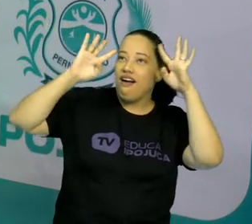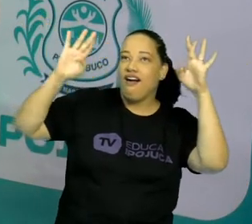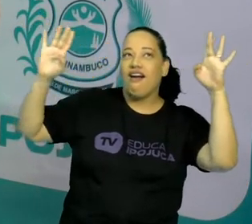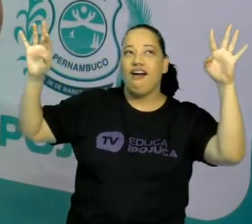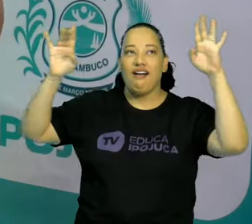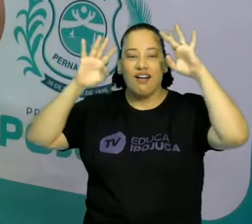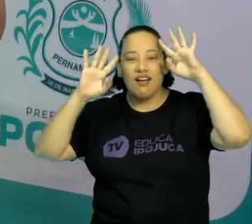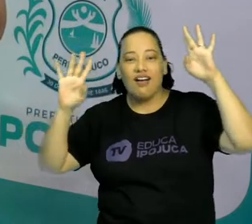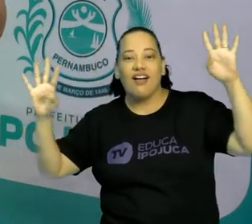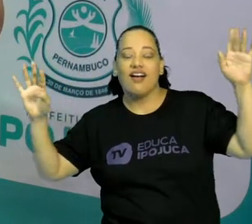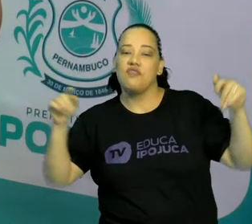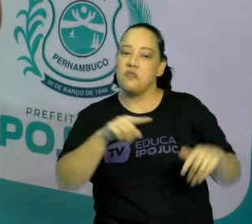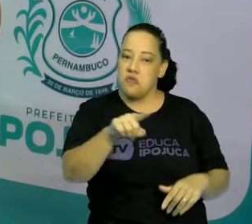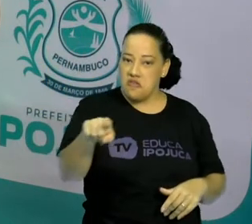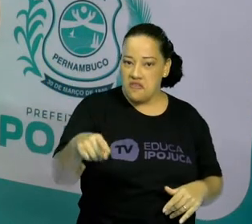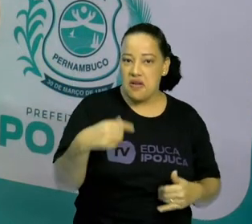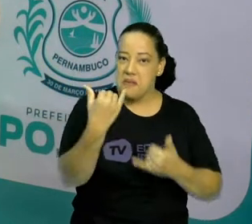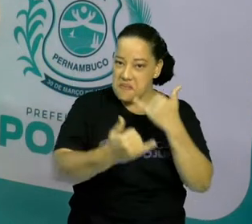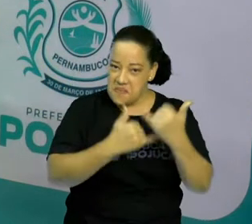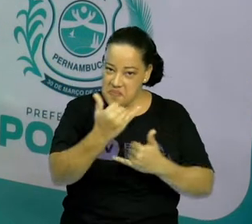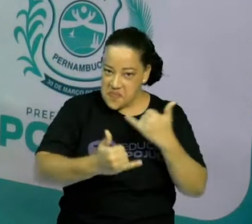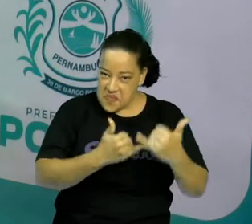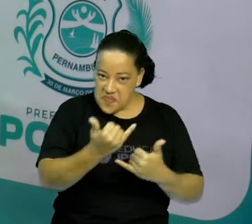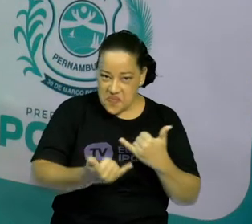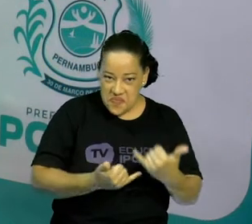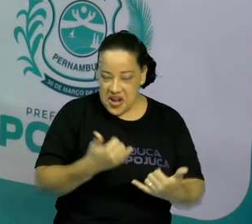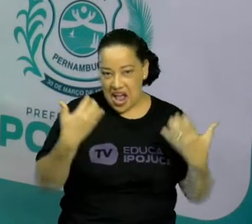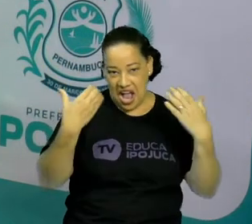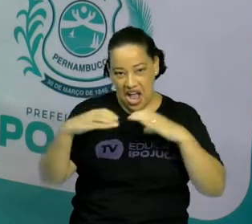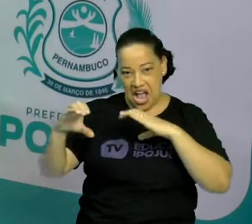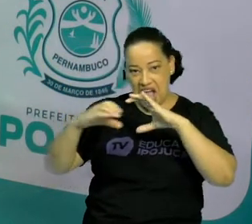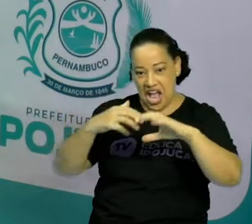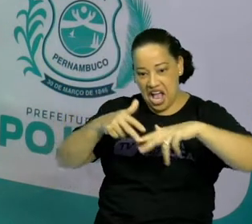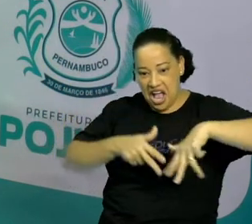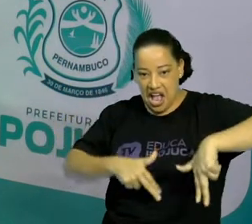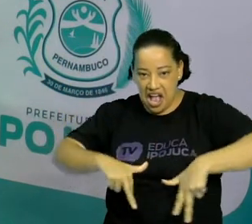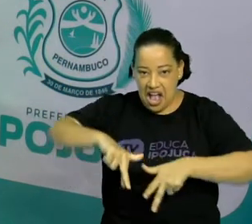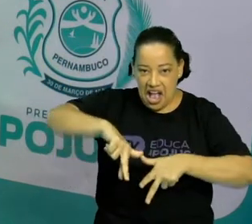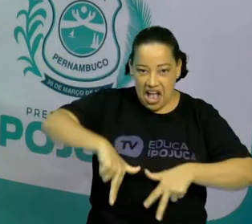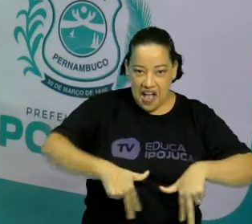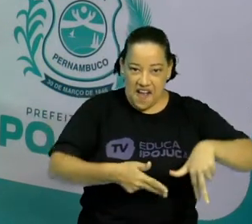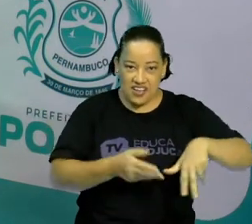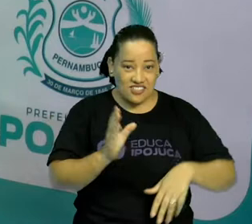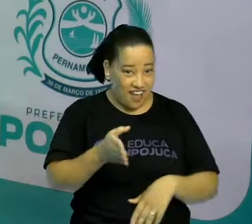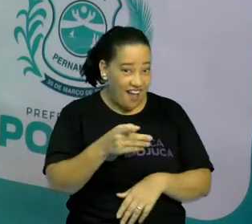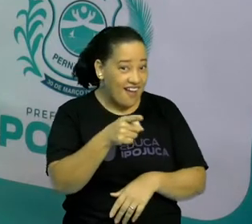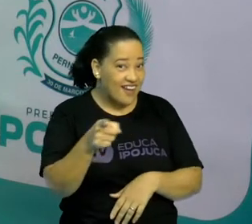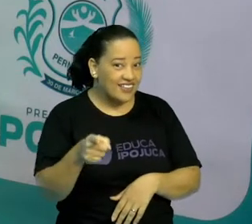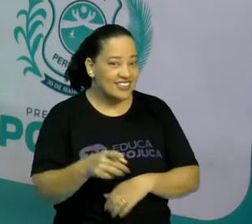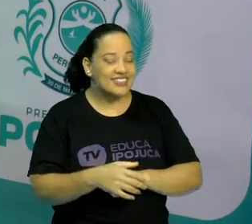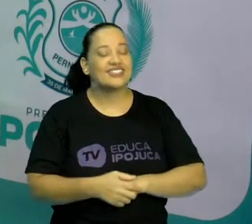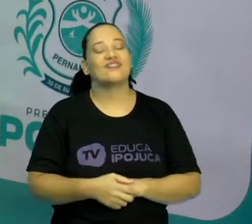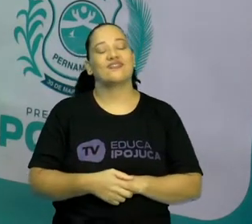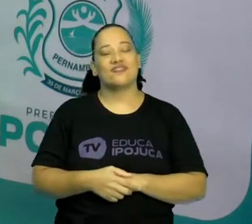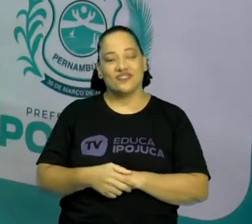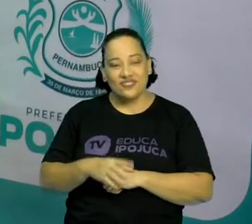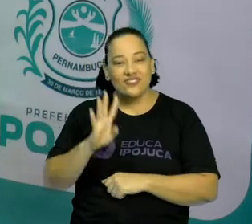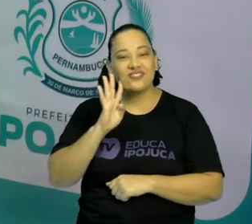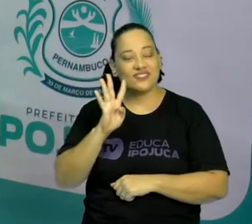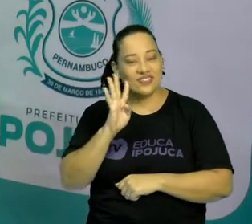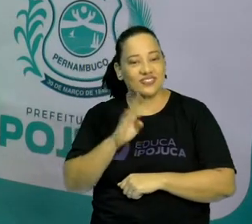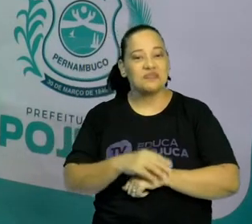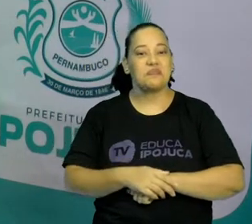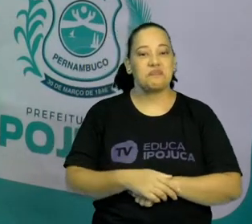E aí, quem já brincou de cantiga de roda? Legal, né, crianças? Bom, temos aqui